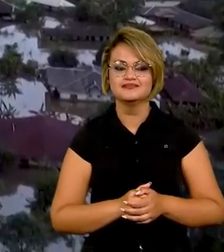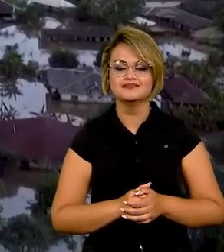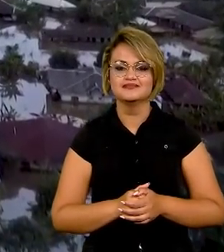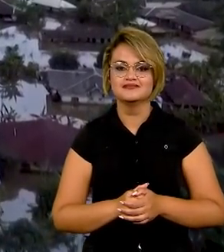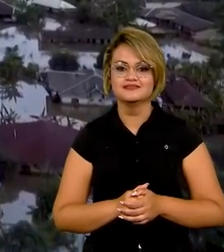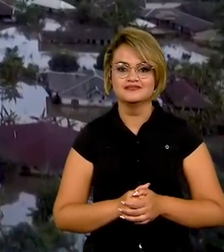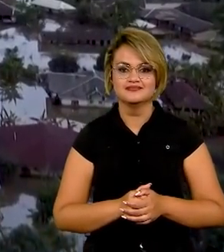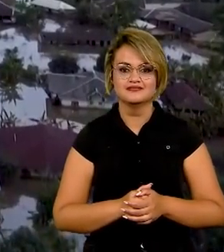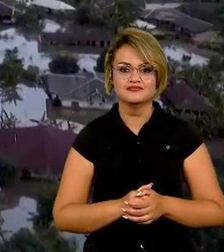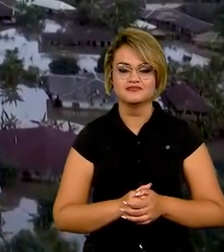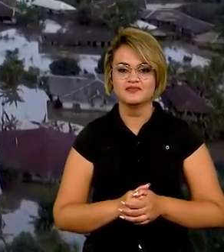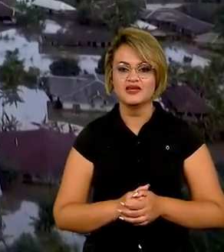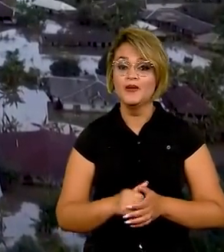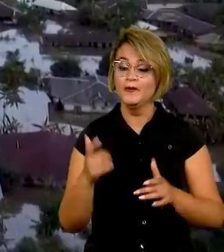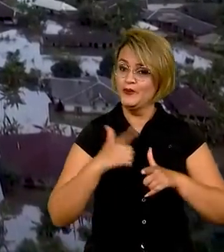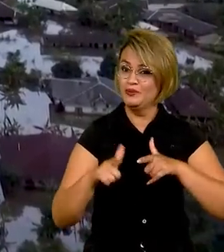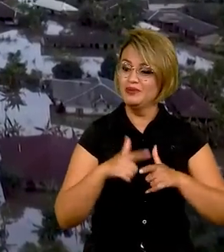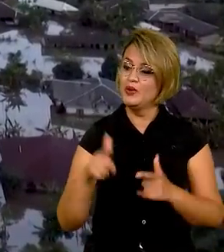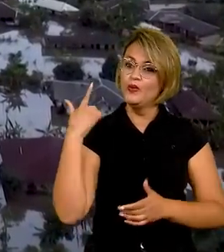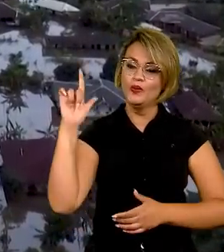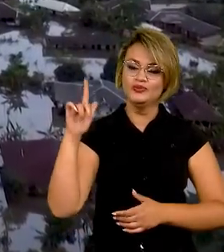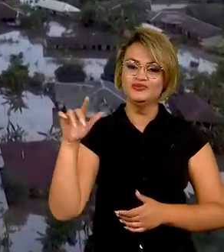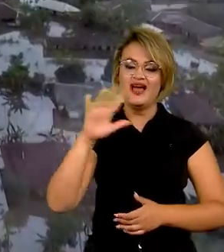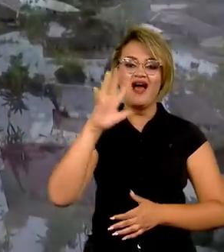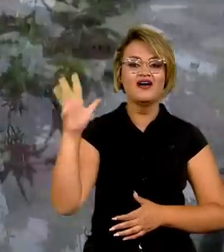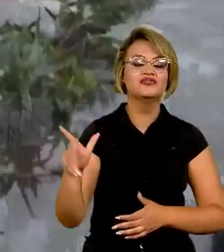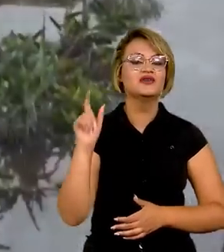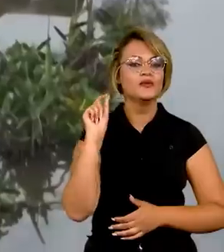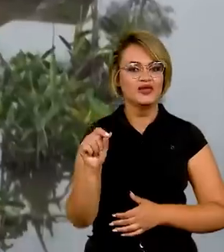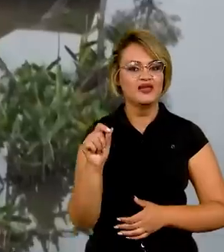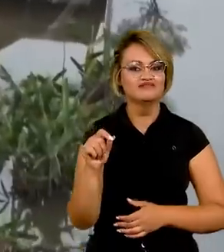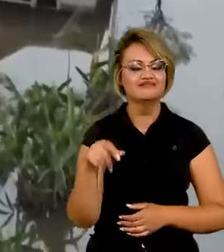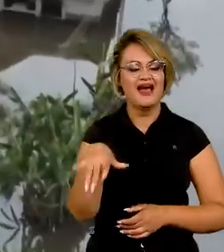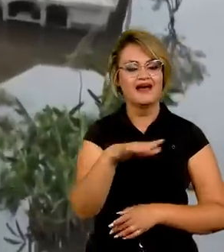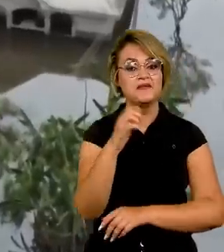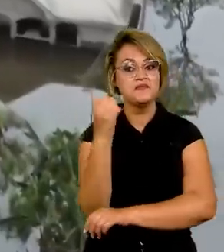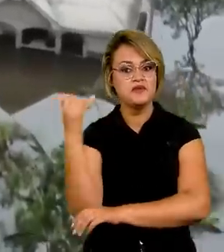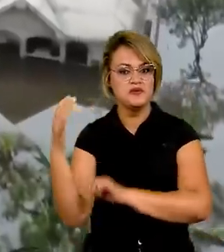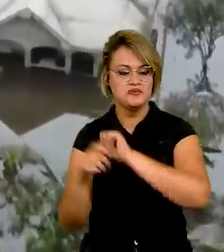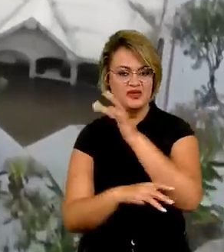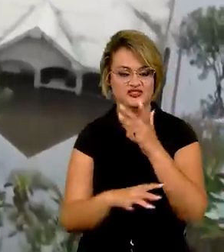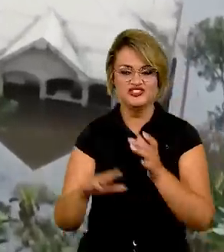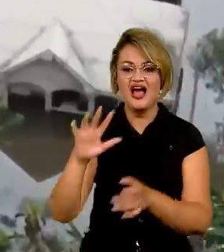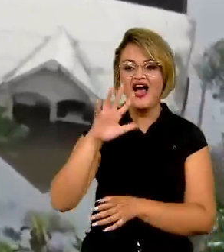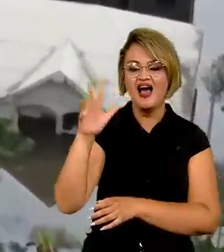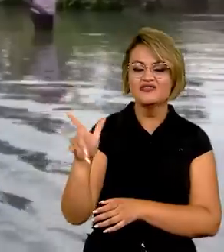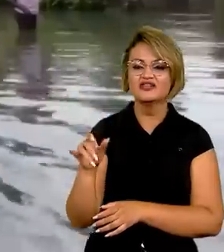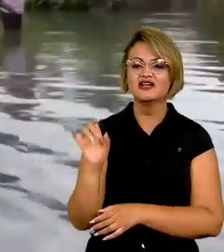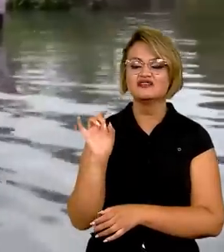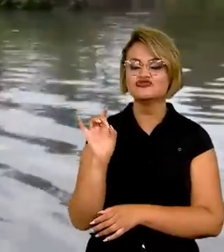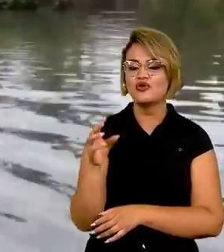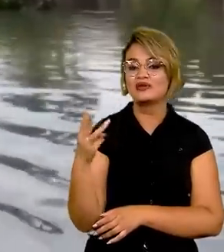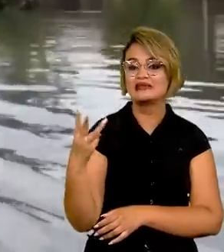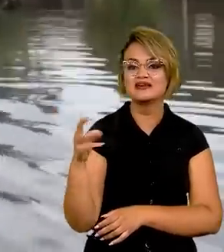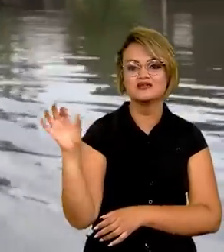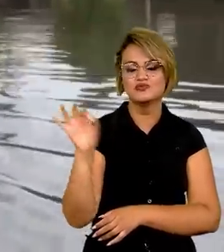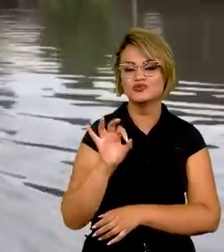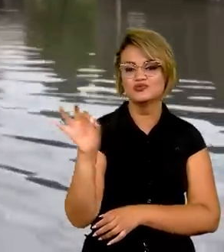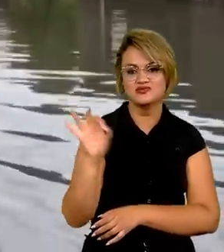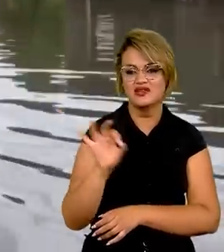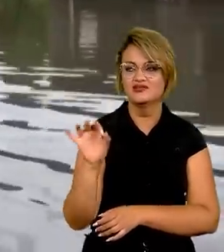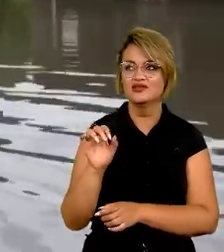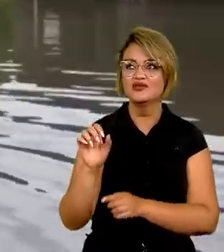Outro problema dramático para a África é a questão do meio ambiente. A África só produz 3% das emissões e já sofre